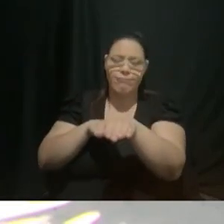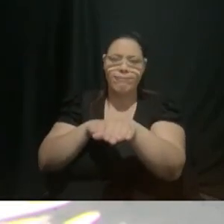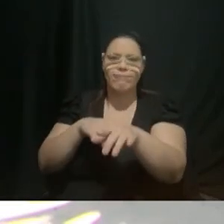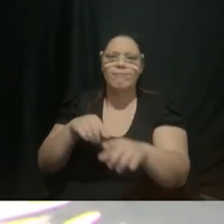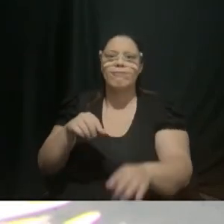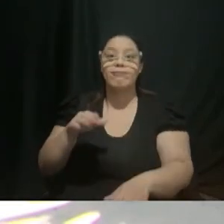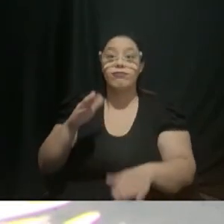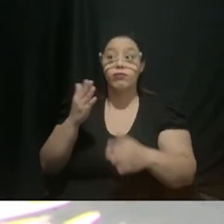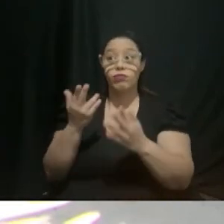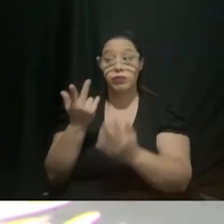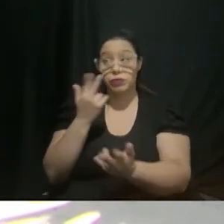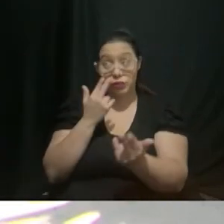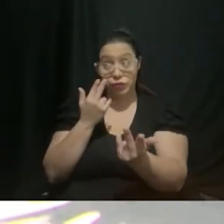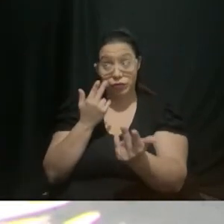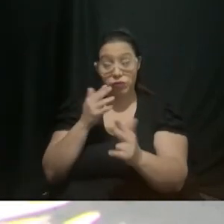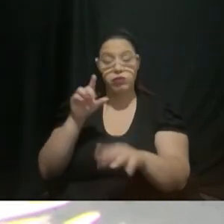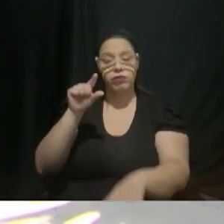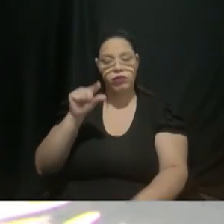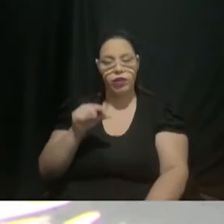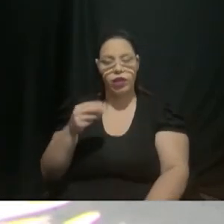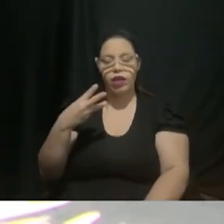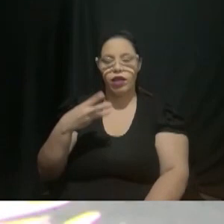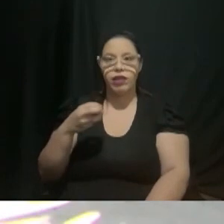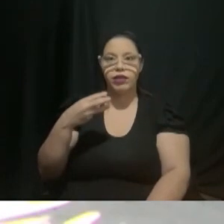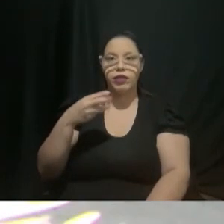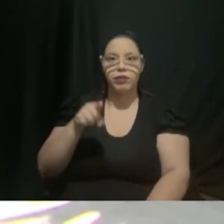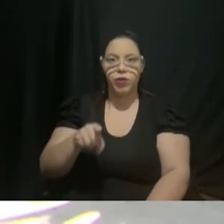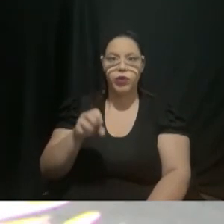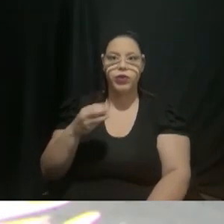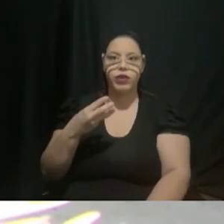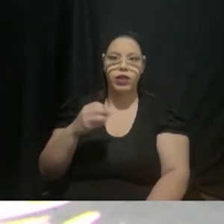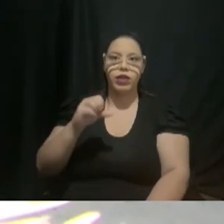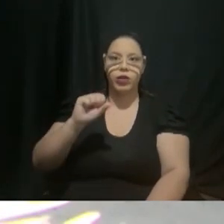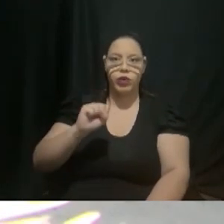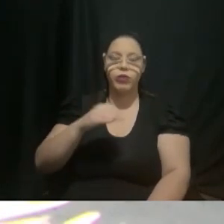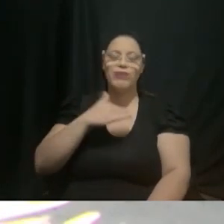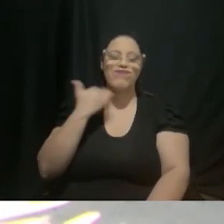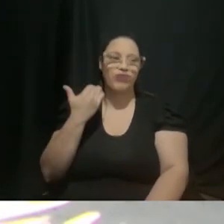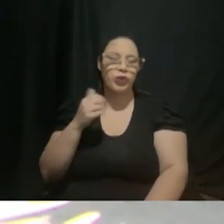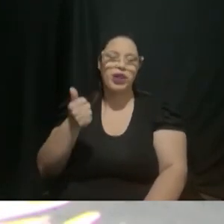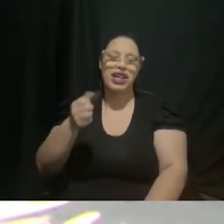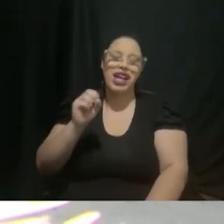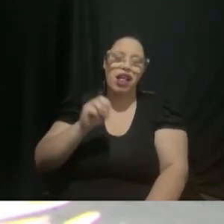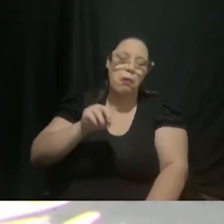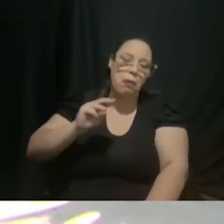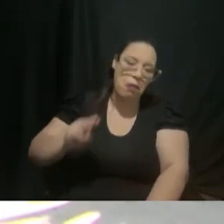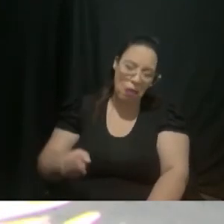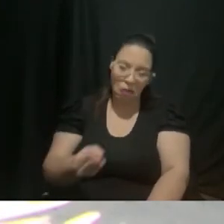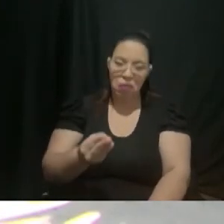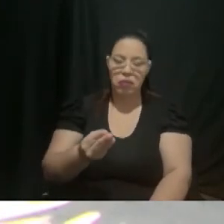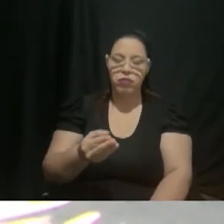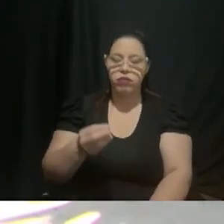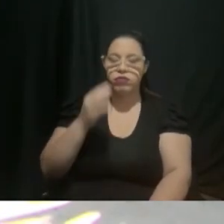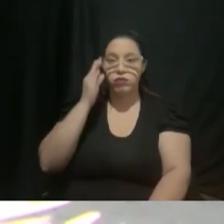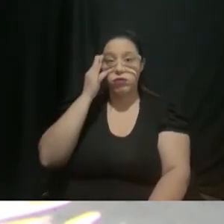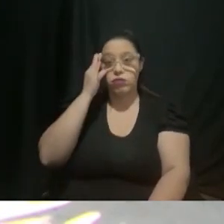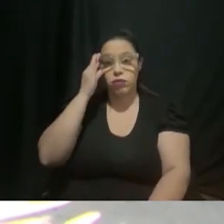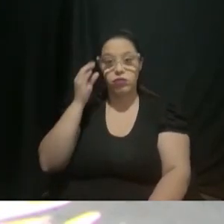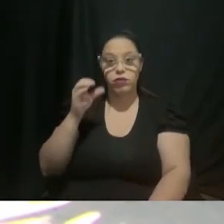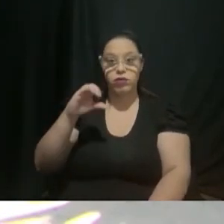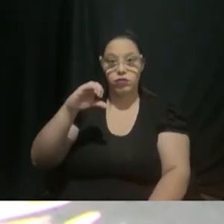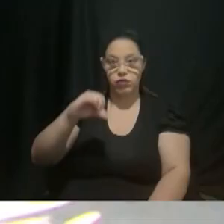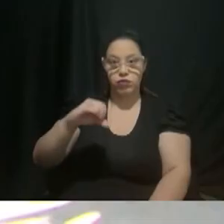menor a 3,38 mortes por 100 mil habitantes isso equivaleria a 903 vidas